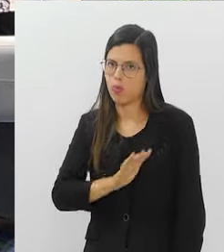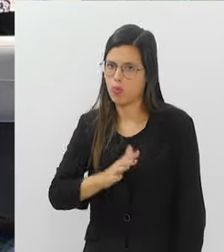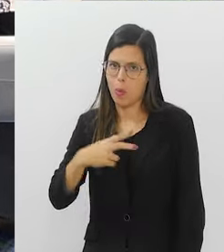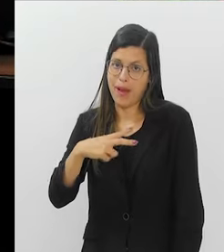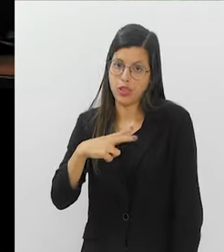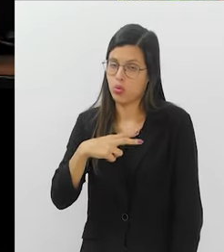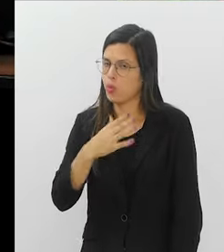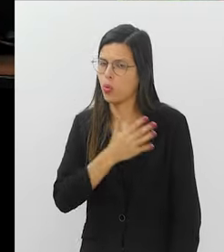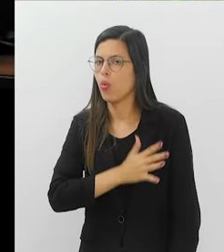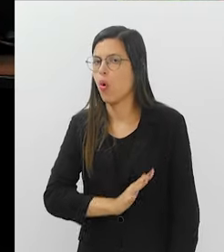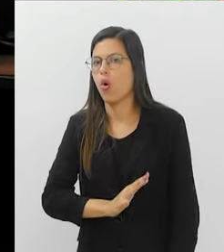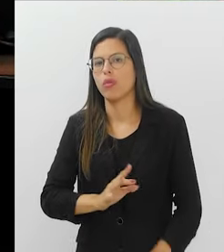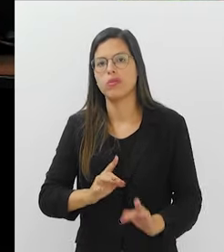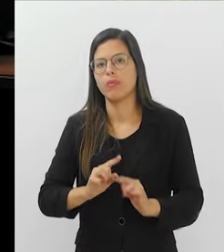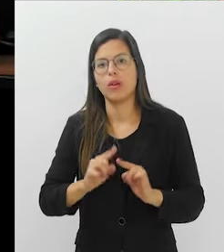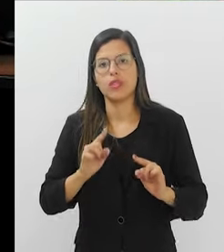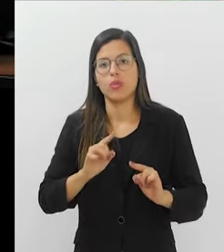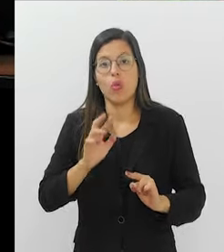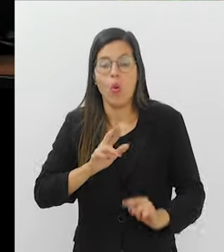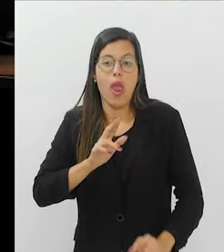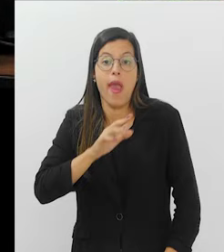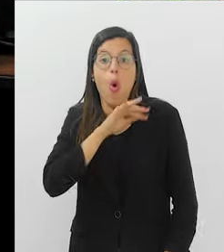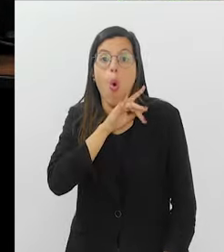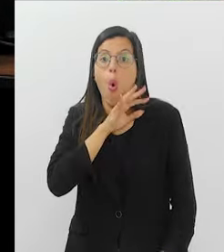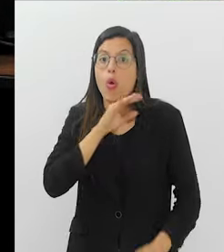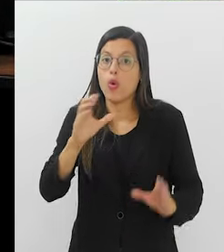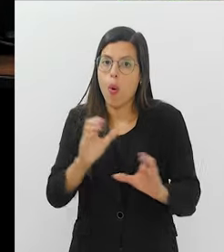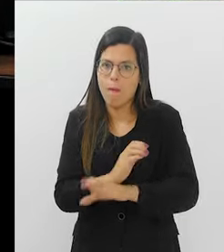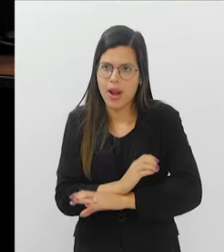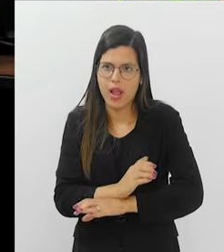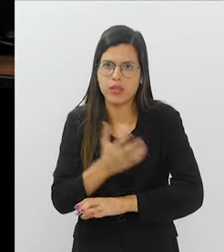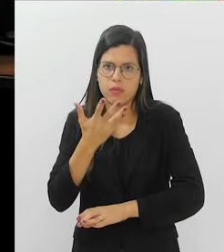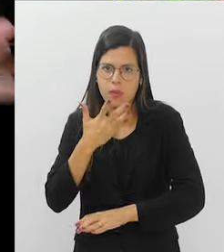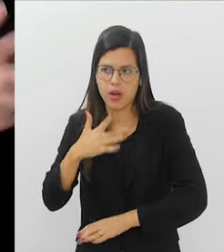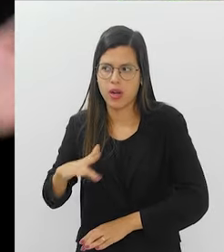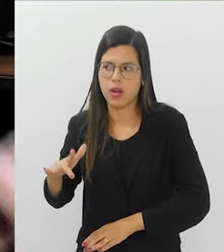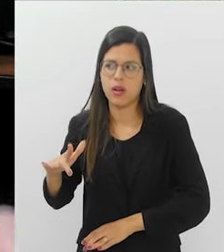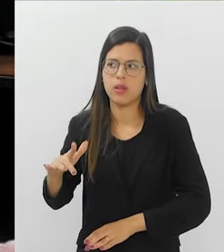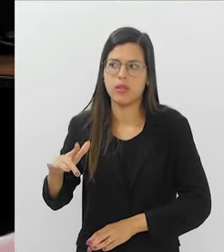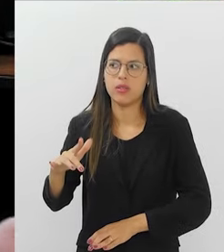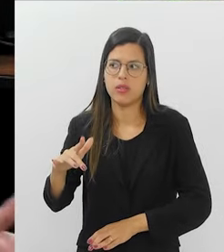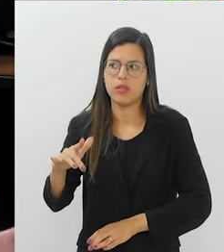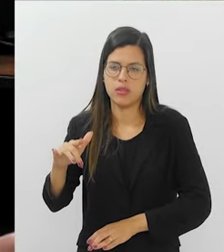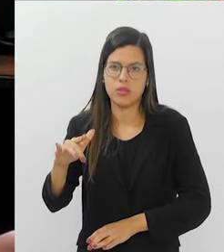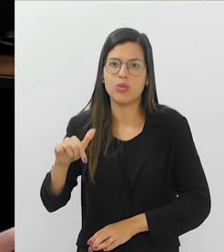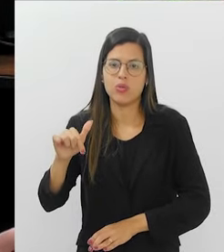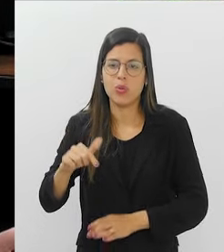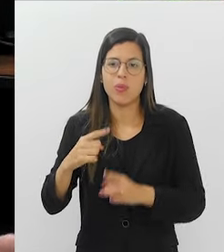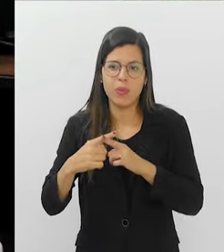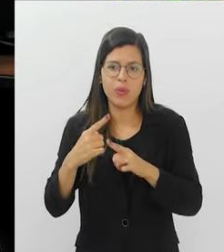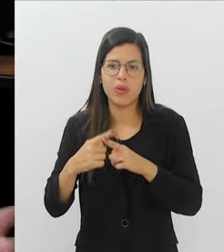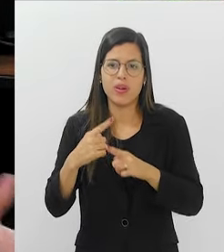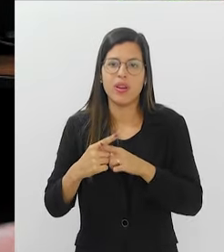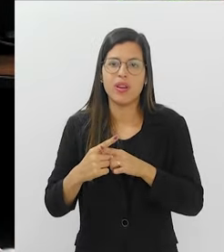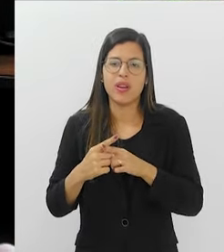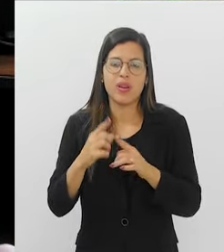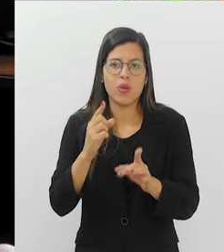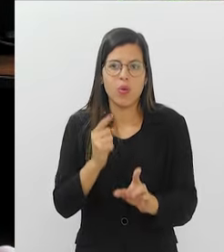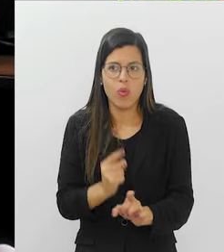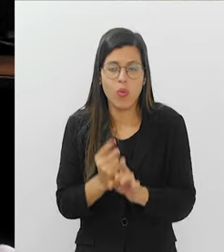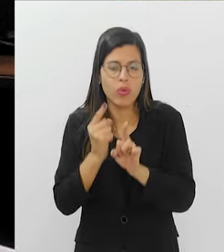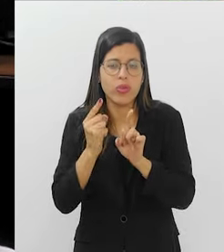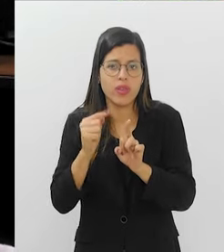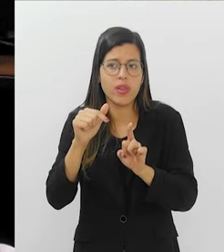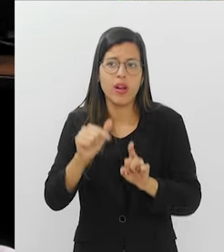Não significa que seja ruim de um todo para a criança, porque ali a gente está encontrando lactobacilos